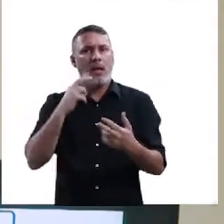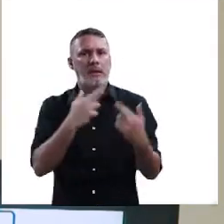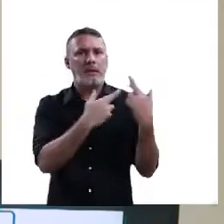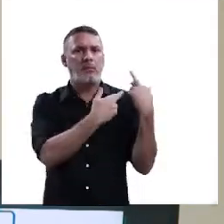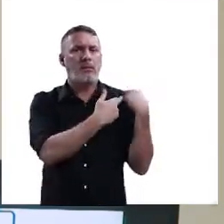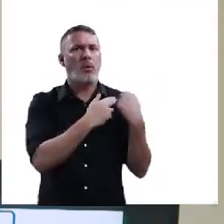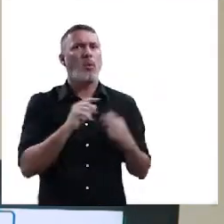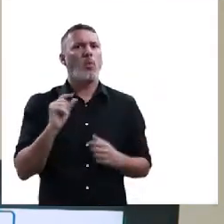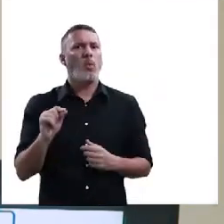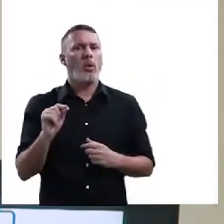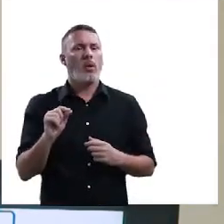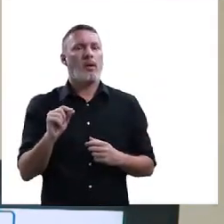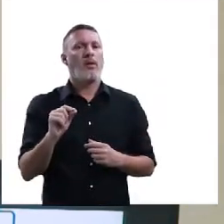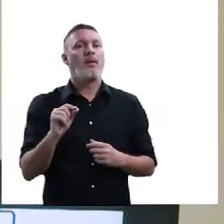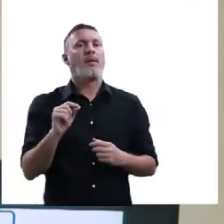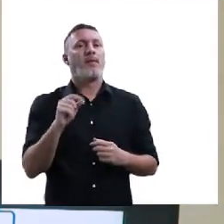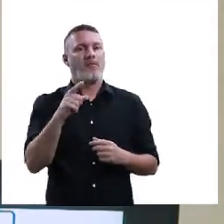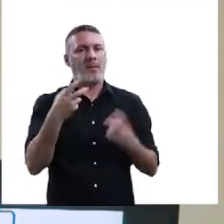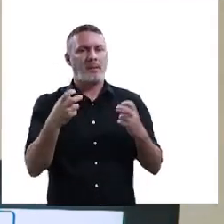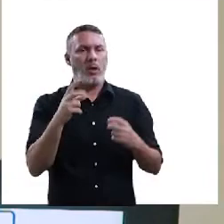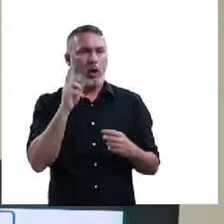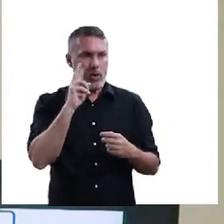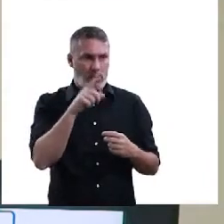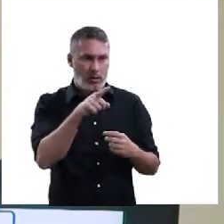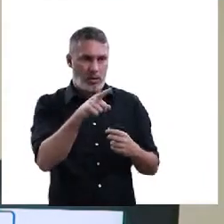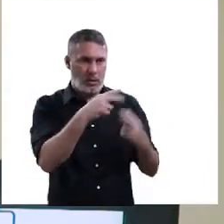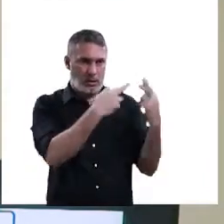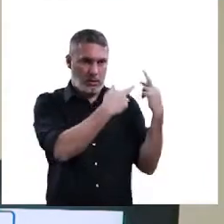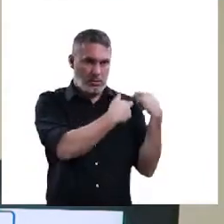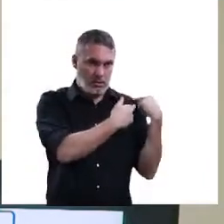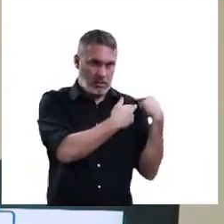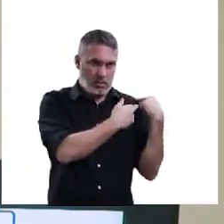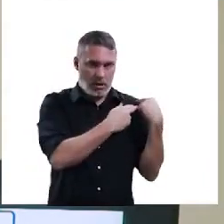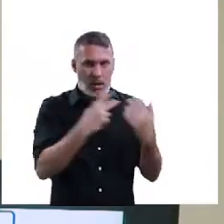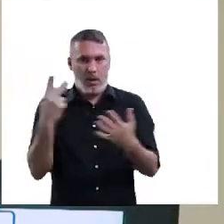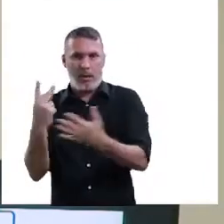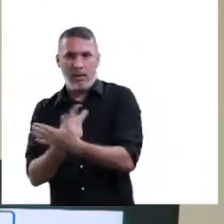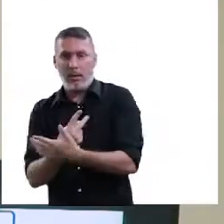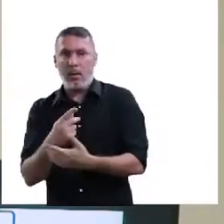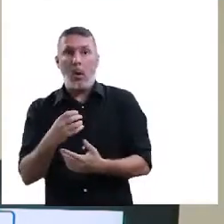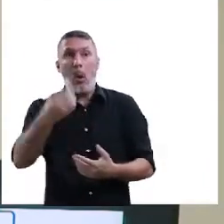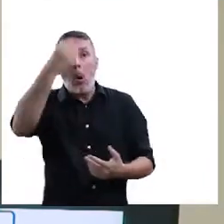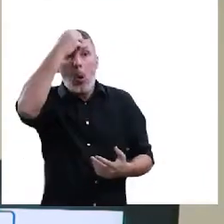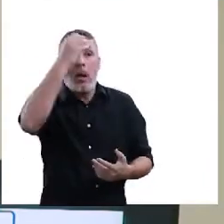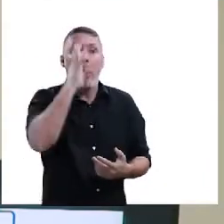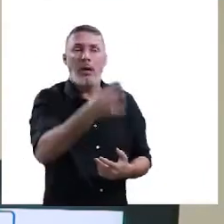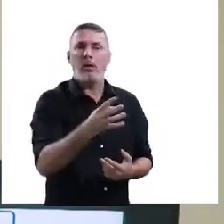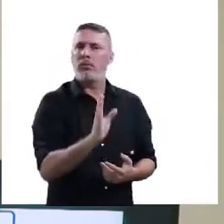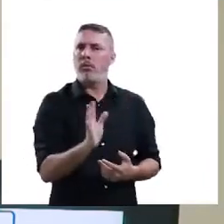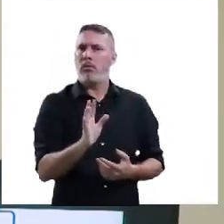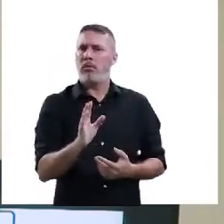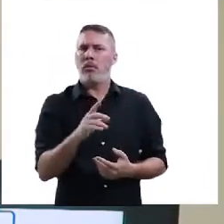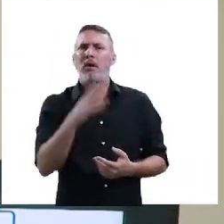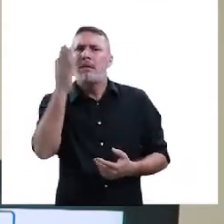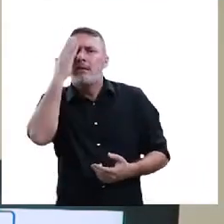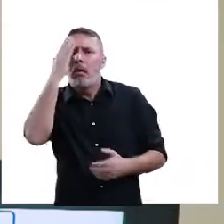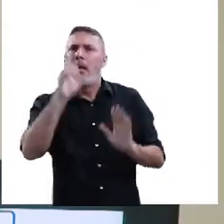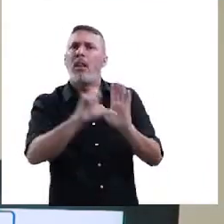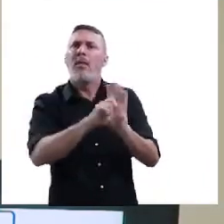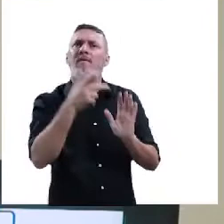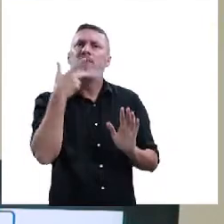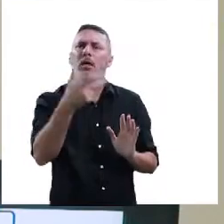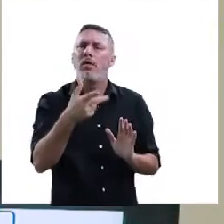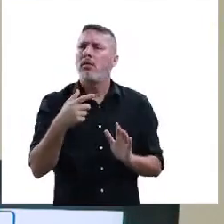entende que é uma negligência, que é uma falha, porque o Estado não pode fazer tudo. Ele busca, mas, às vezes, vai ter alguma lacuna.